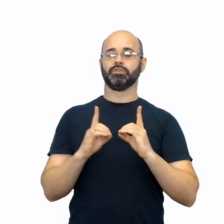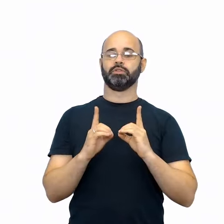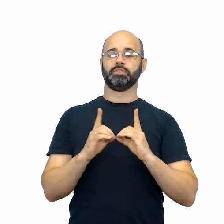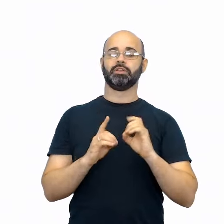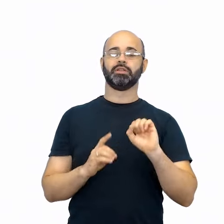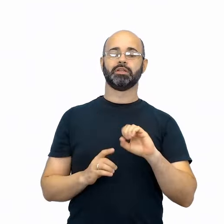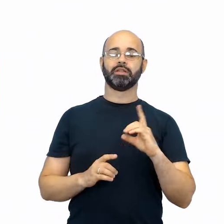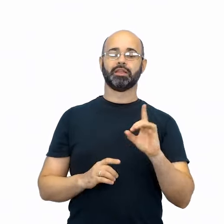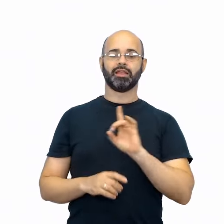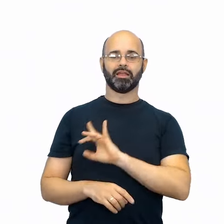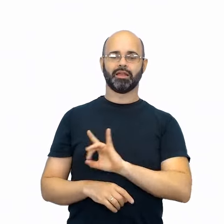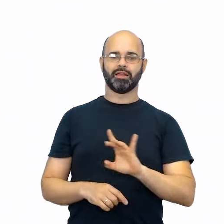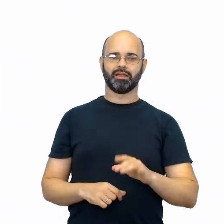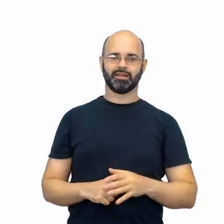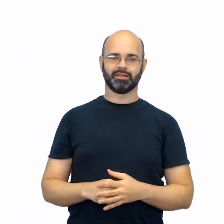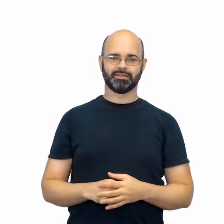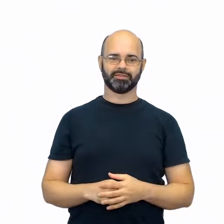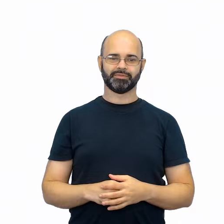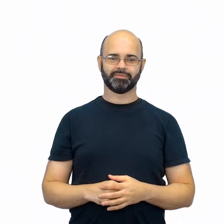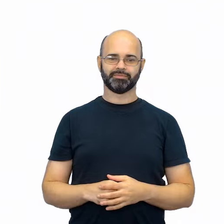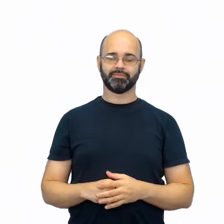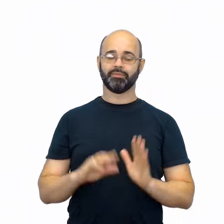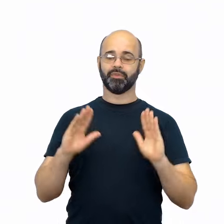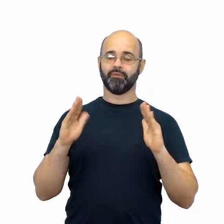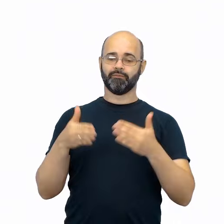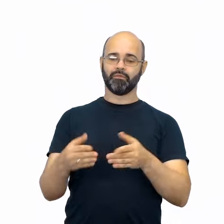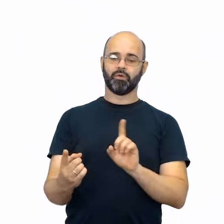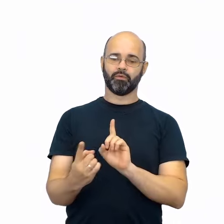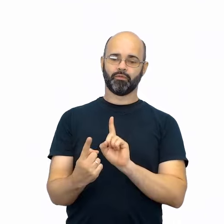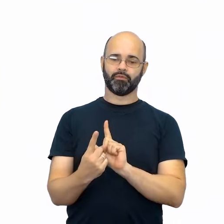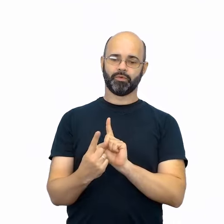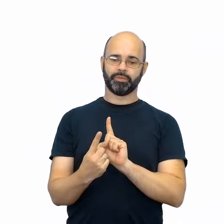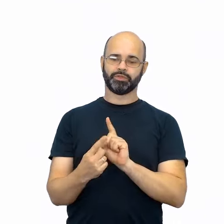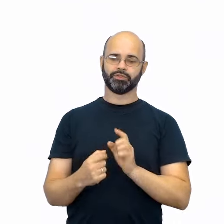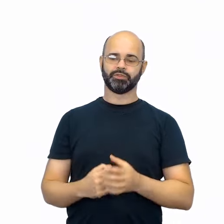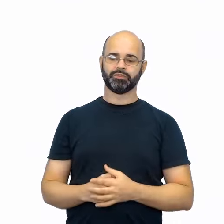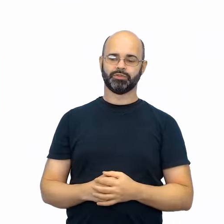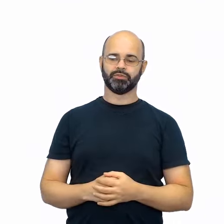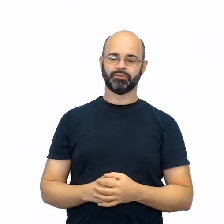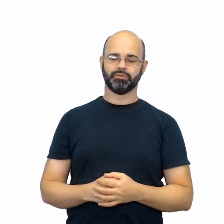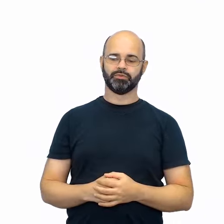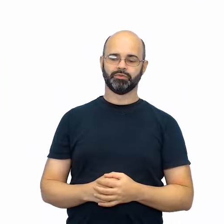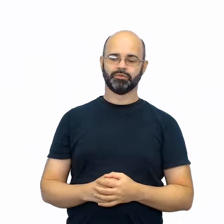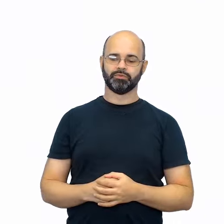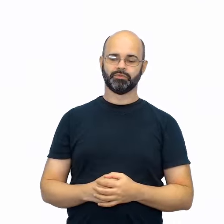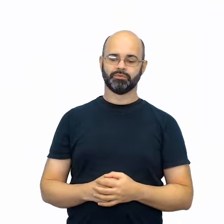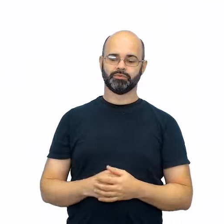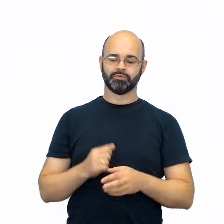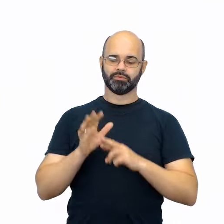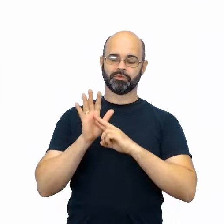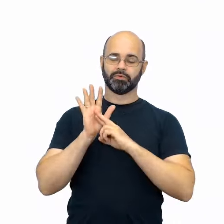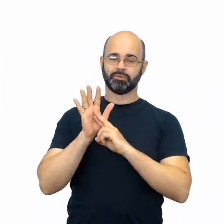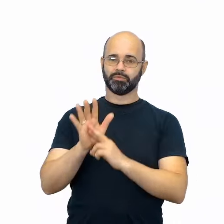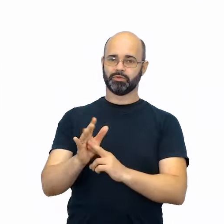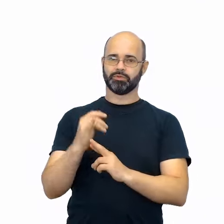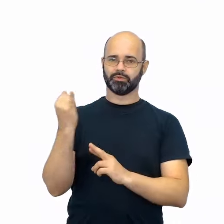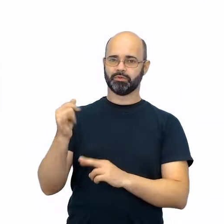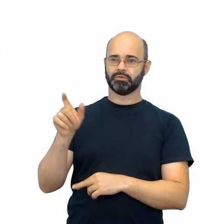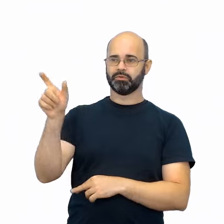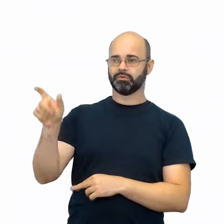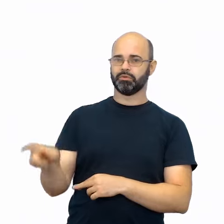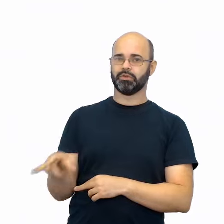SD. O foco formativo será a importância da representação do interlocutor.